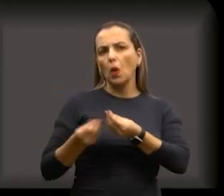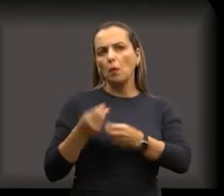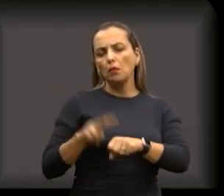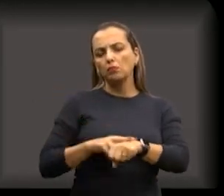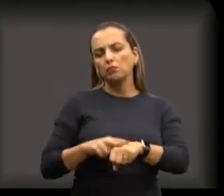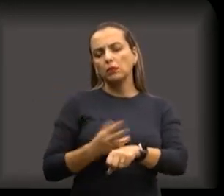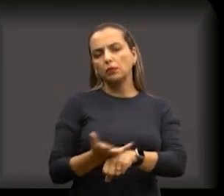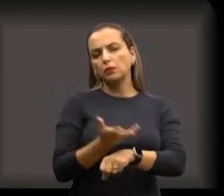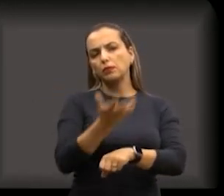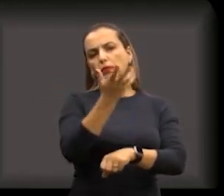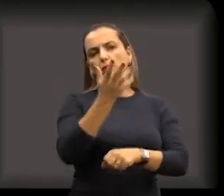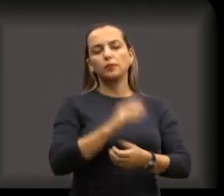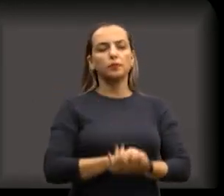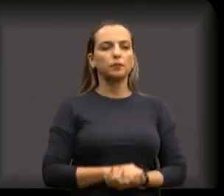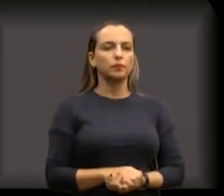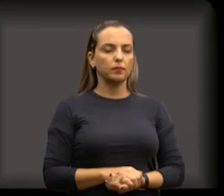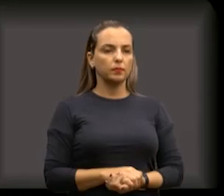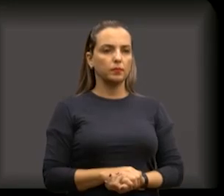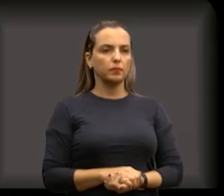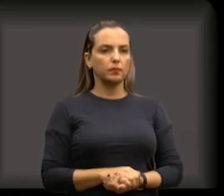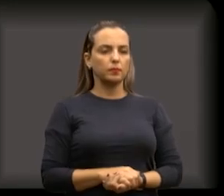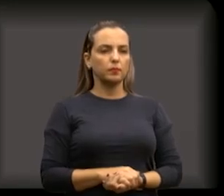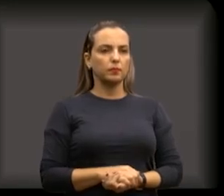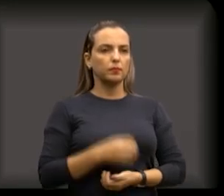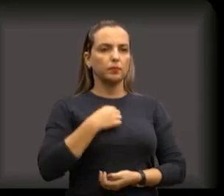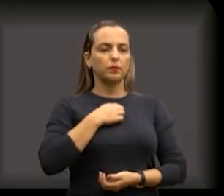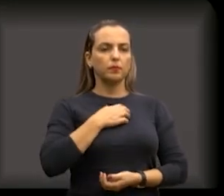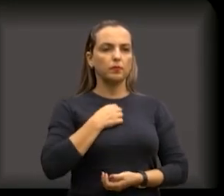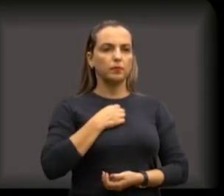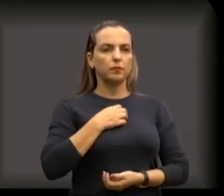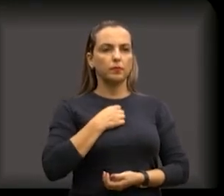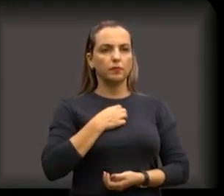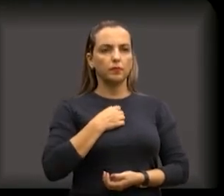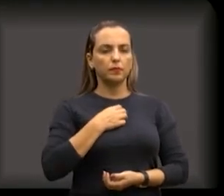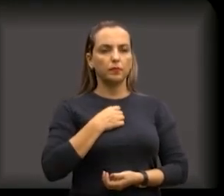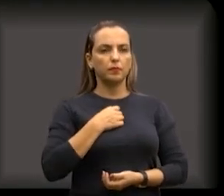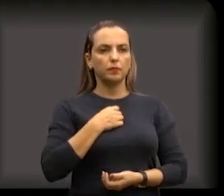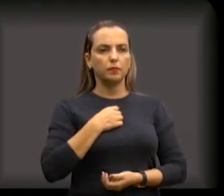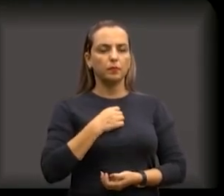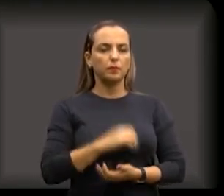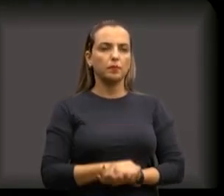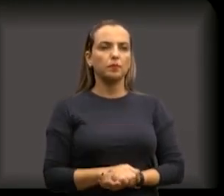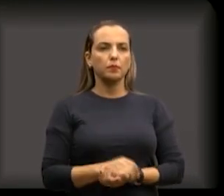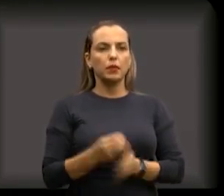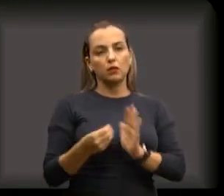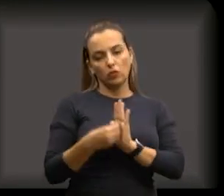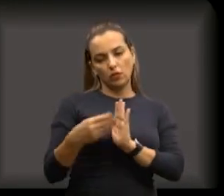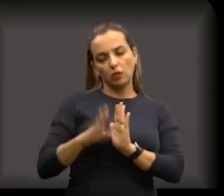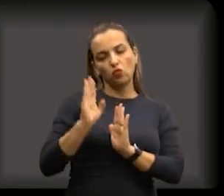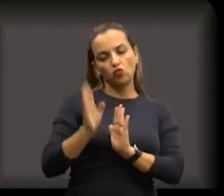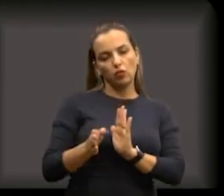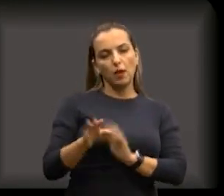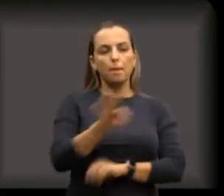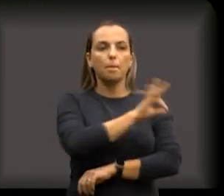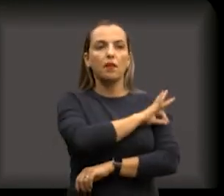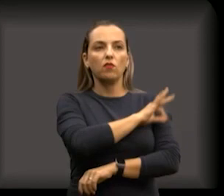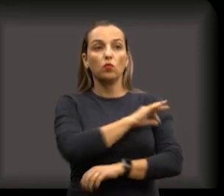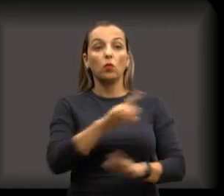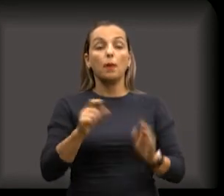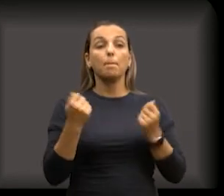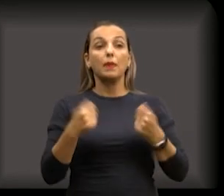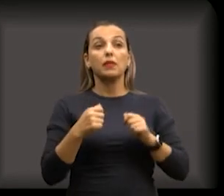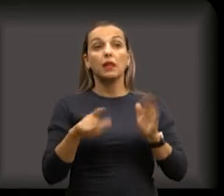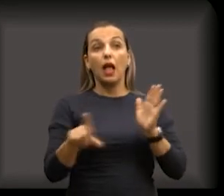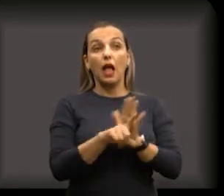imobiliária Mari, já vou pular para próximo vídeo, essa é uma das casas da 13 de maio, a gente já fez a indicação, acho que a prefeitura tem que fazer a lei